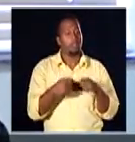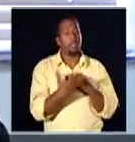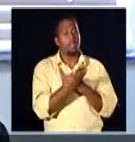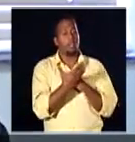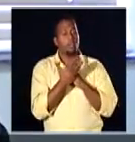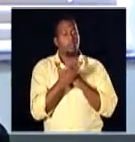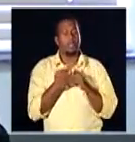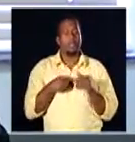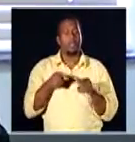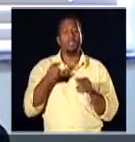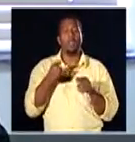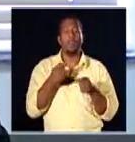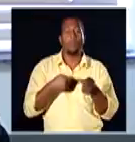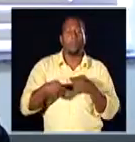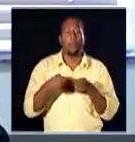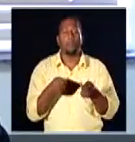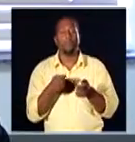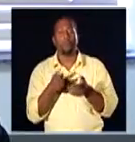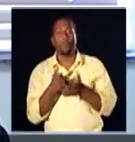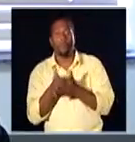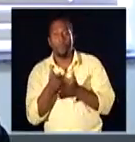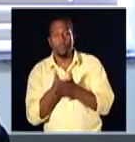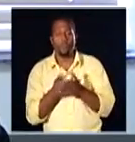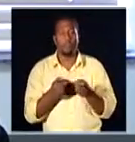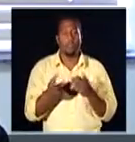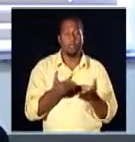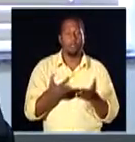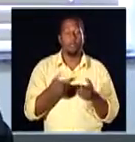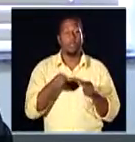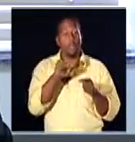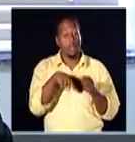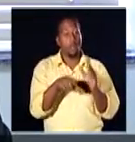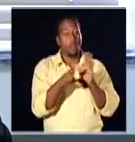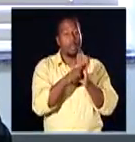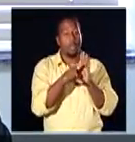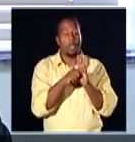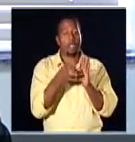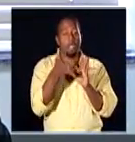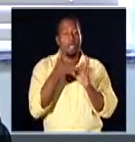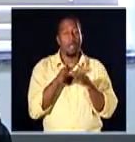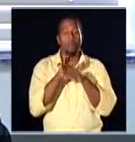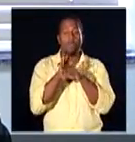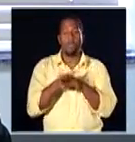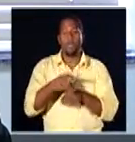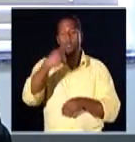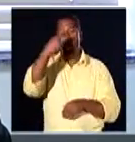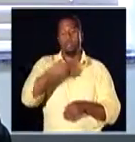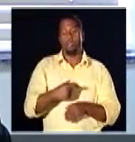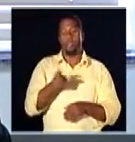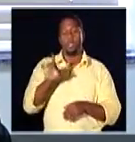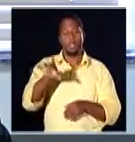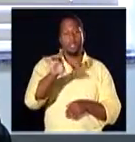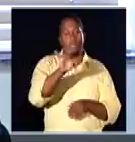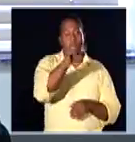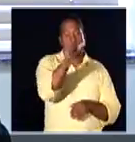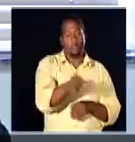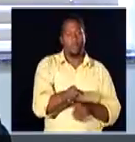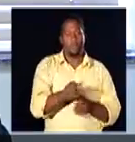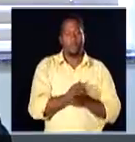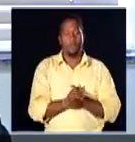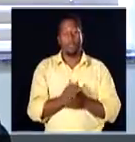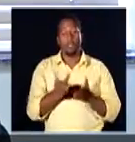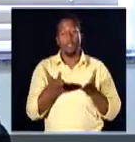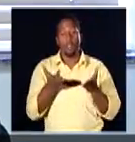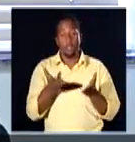que, por vez, se sentiam desprotegidos no mercado de consumo. Em verdade, a gente poderia associar ela com uma legislação que busca a